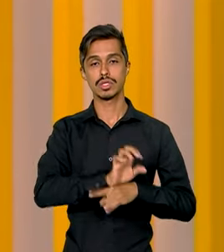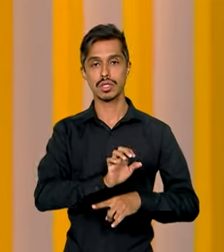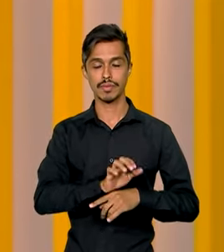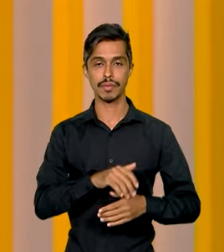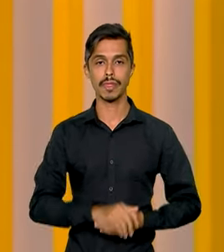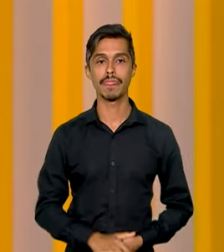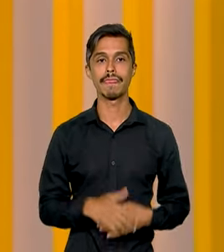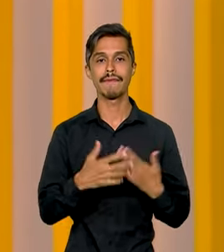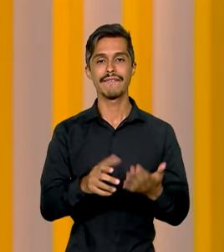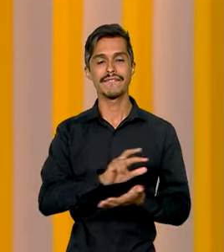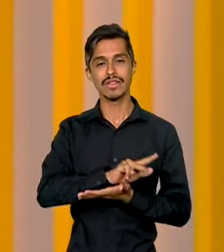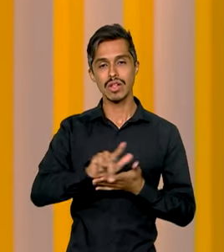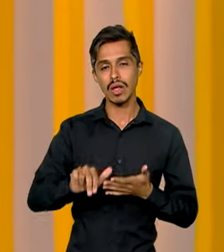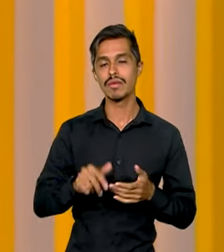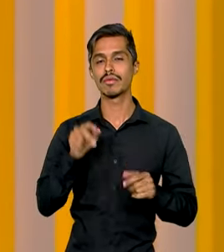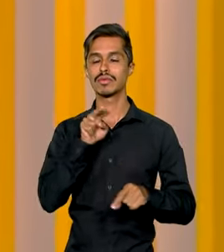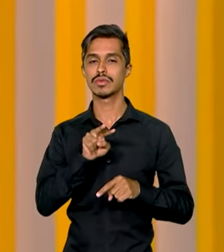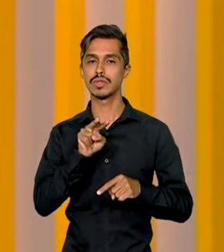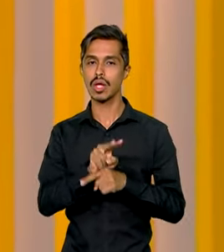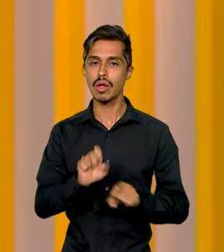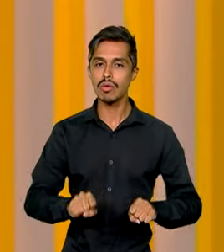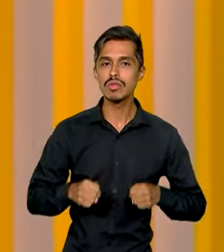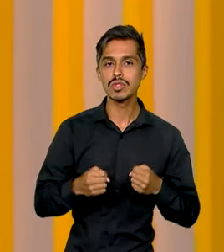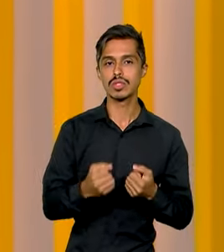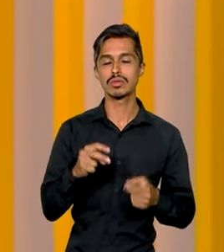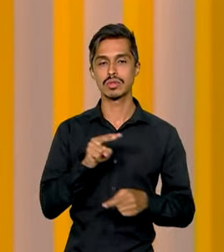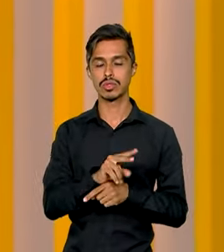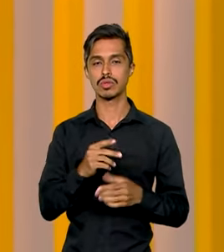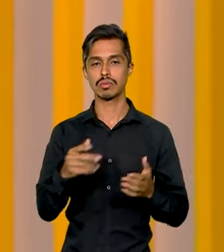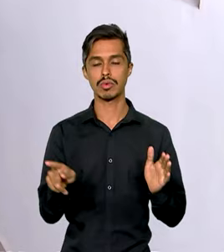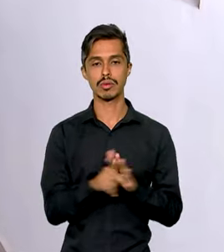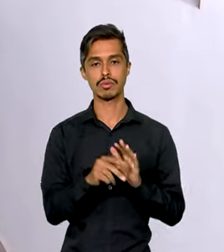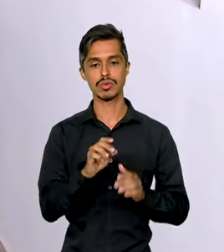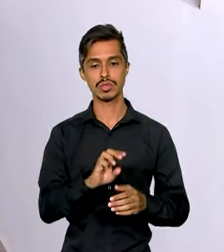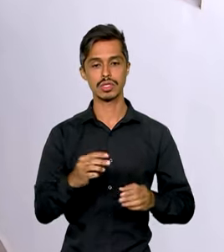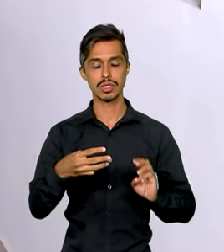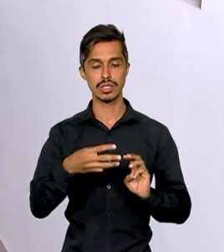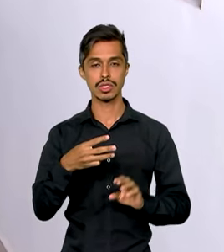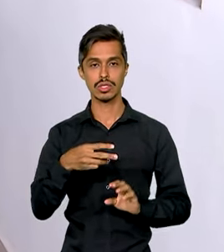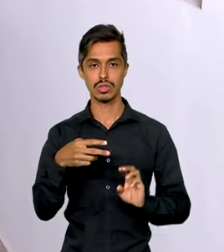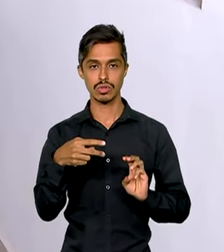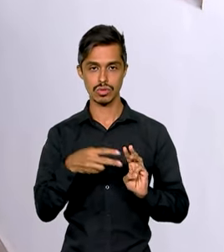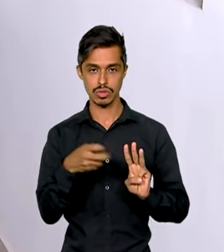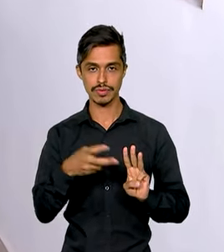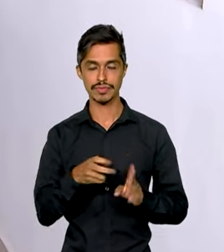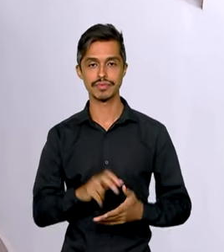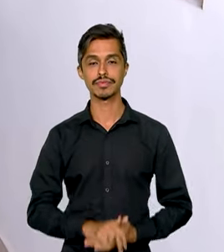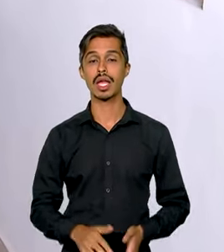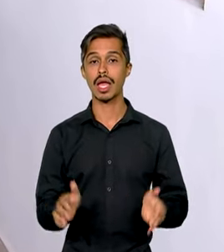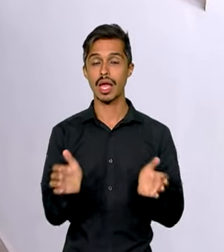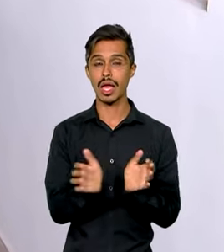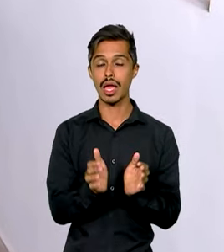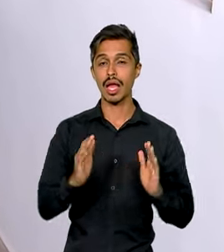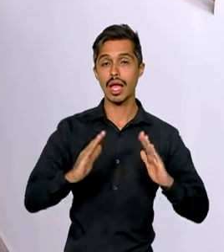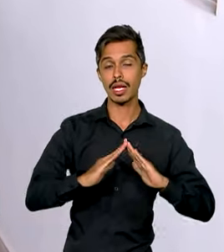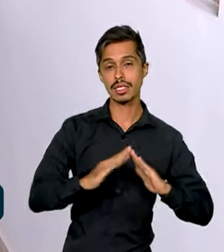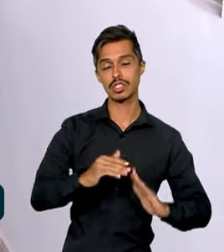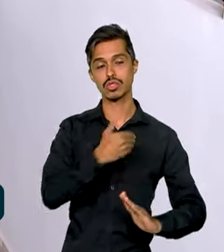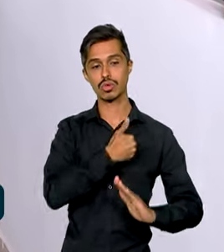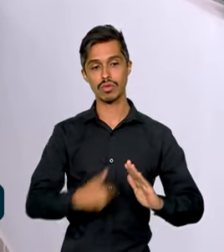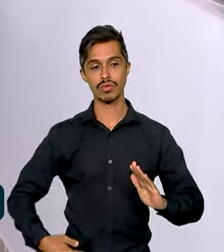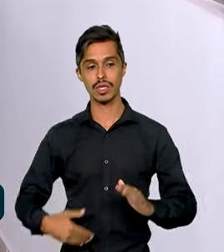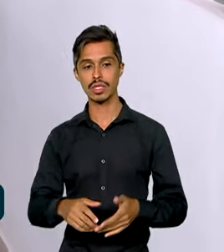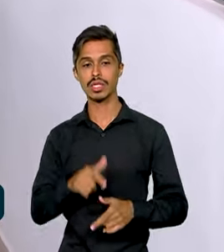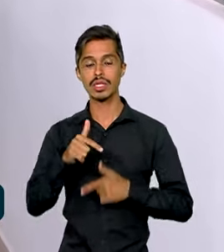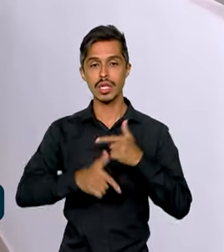diversos órgãos na proteção integrada aos indígenas. A Casa de Governo vai funcionar aqui na